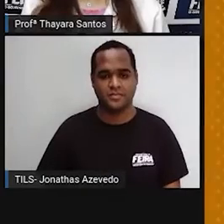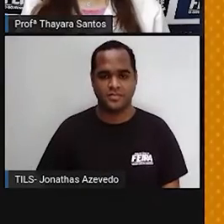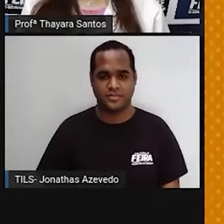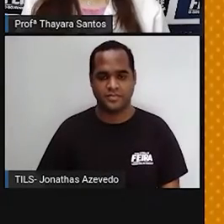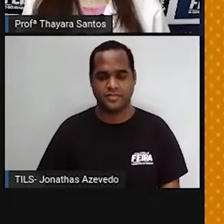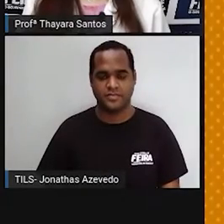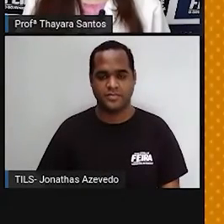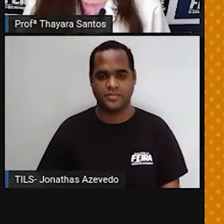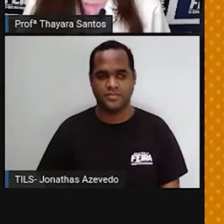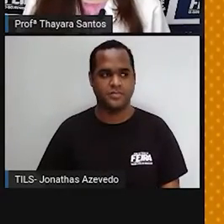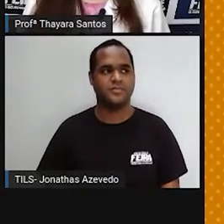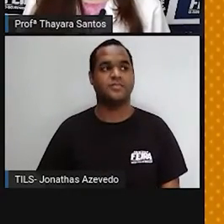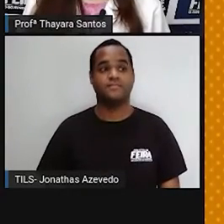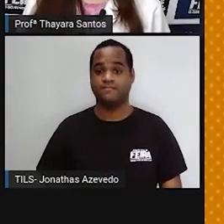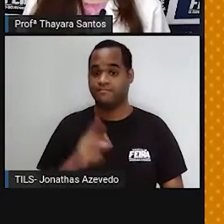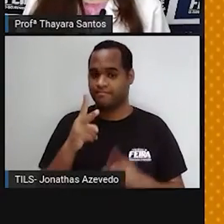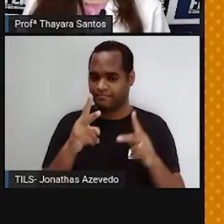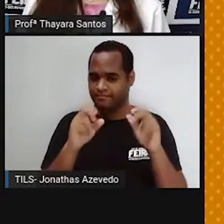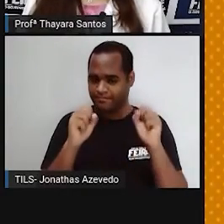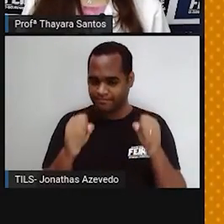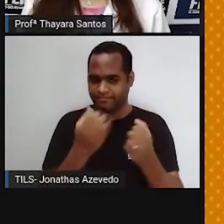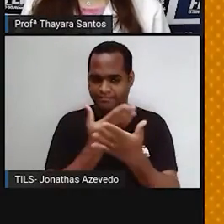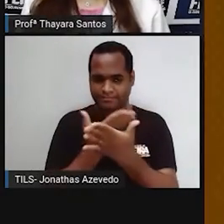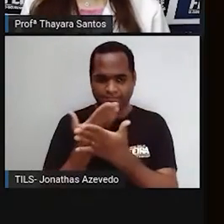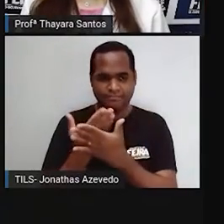Agora, vamos continuar os nossos estudos por aqui.